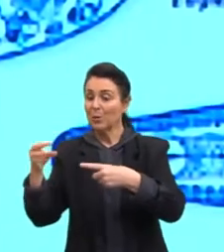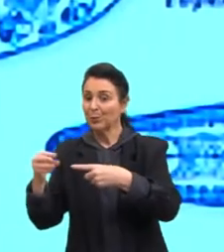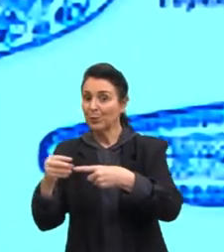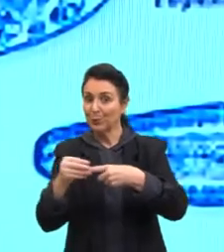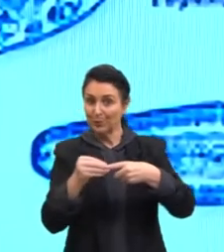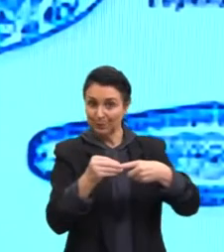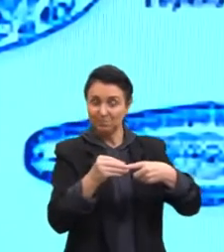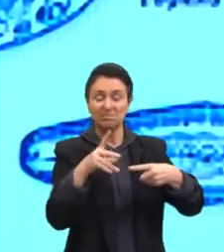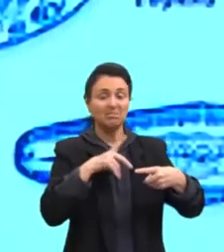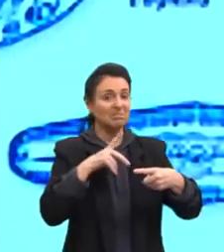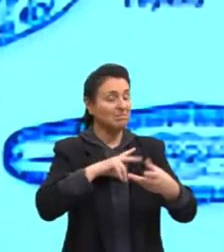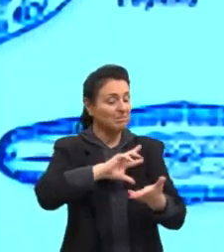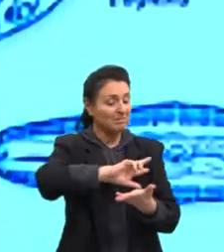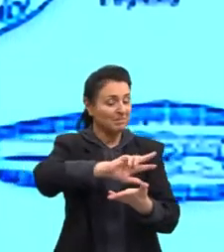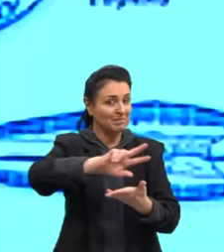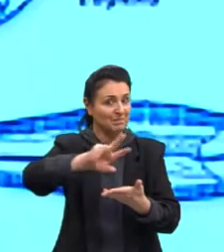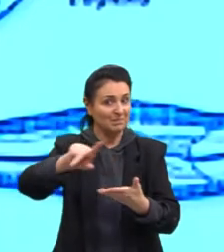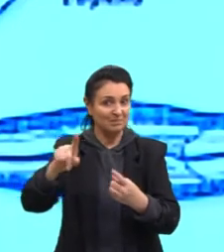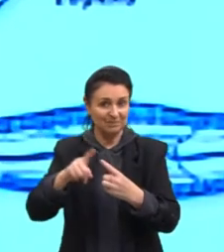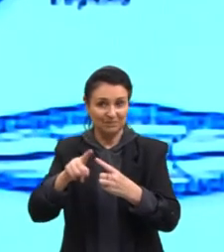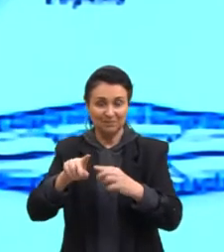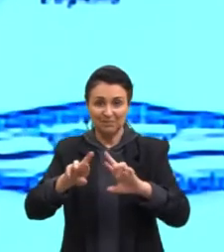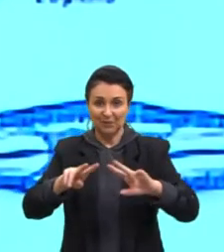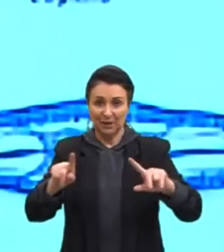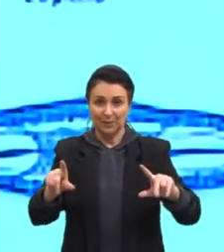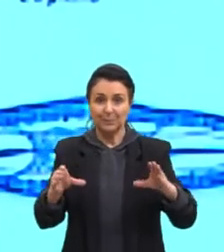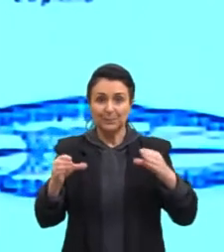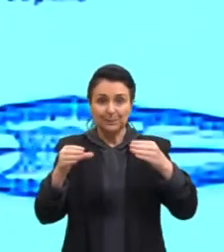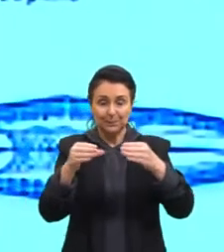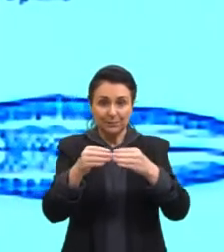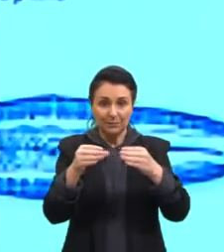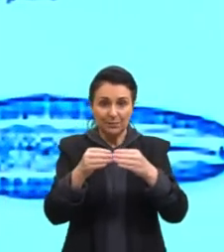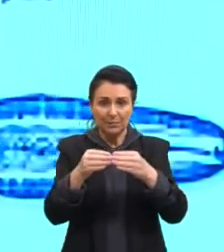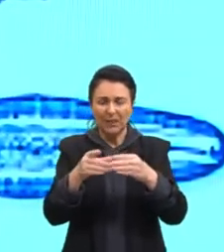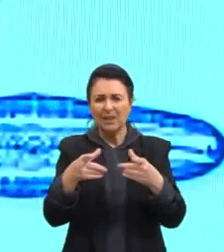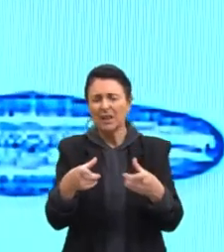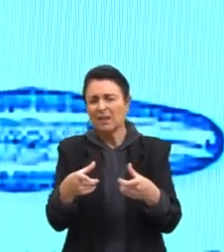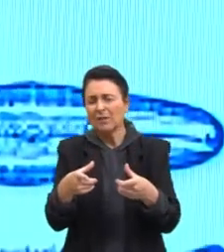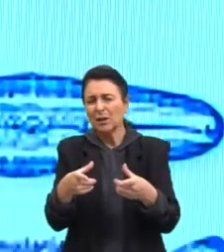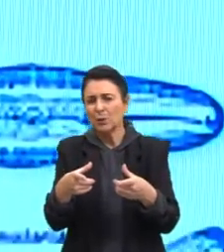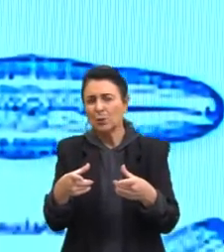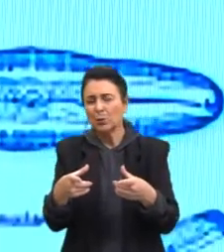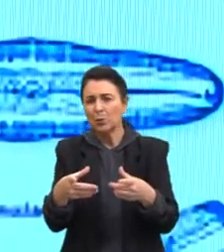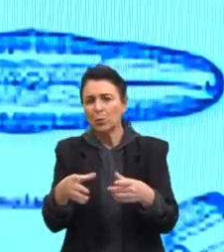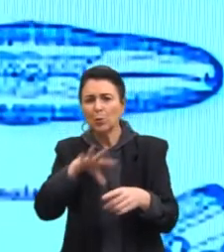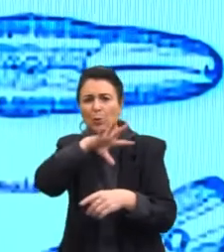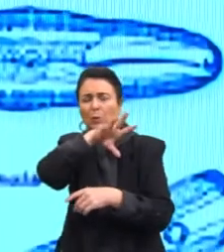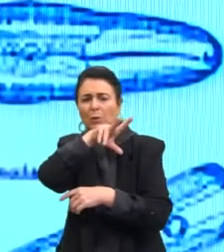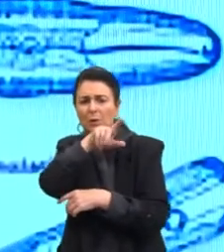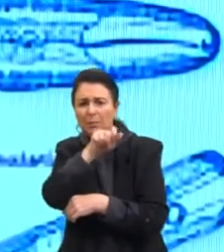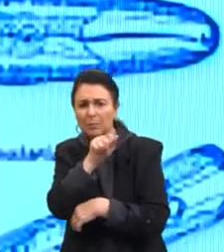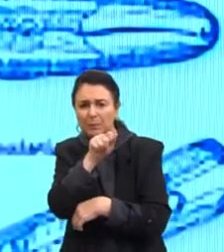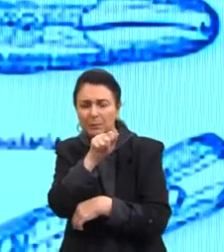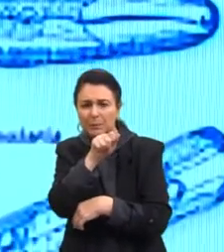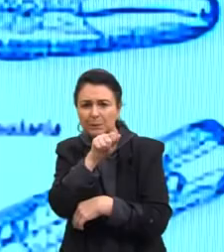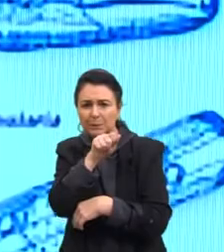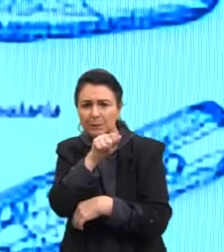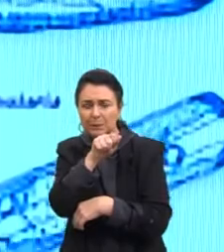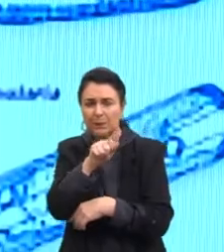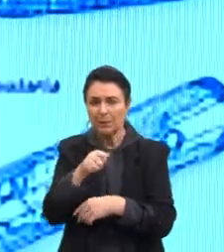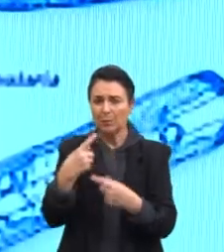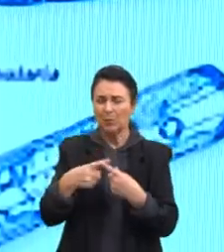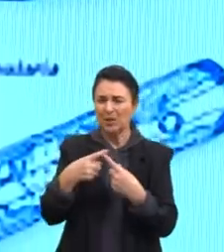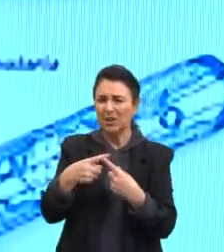Esses aqui, esse grupo, ele era colocado no reino animal, gente. Porque a